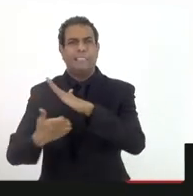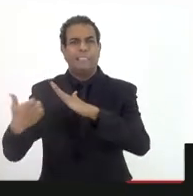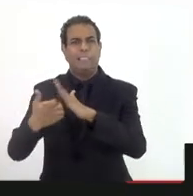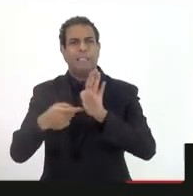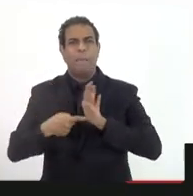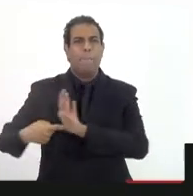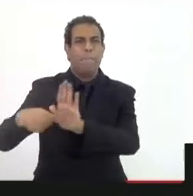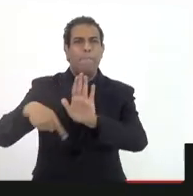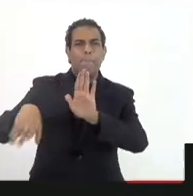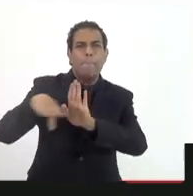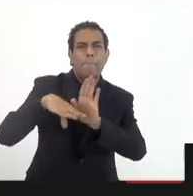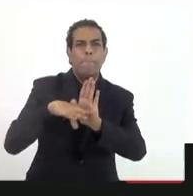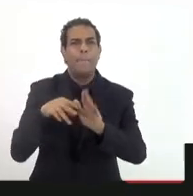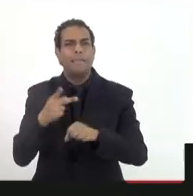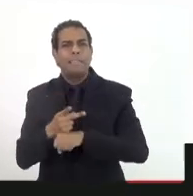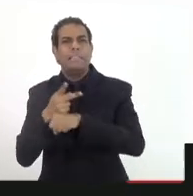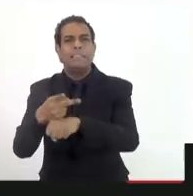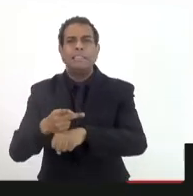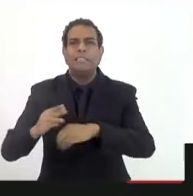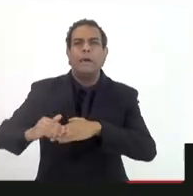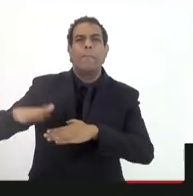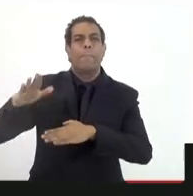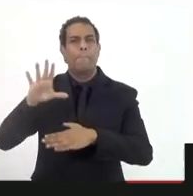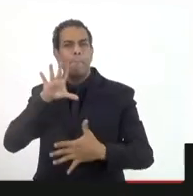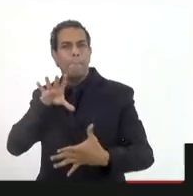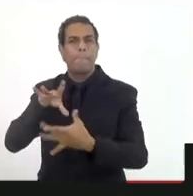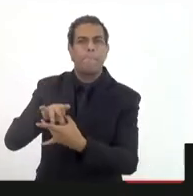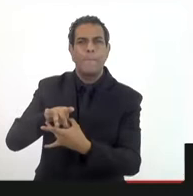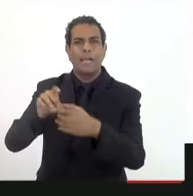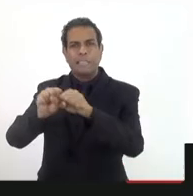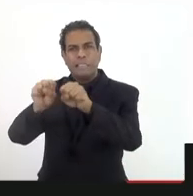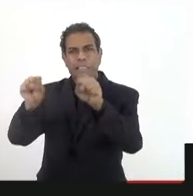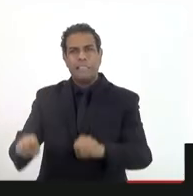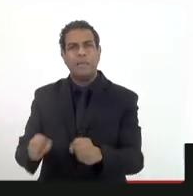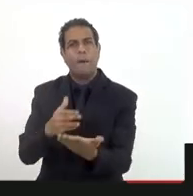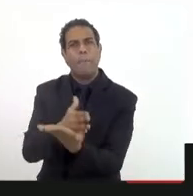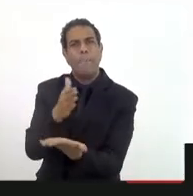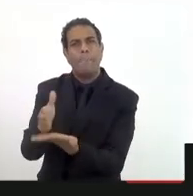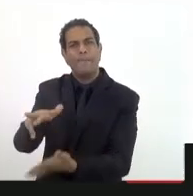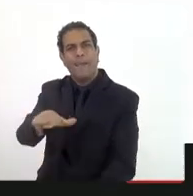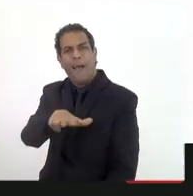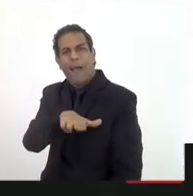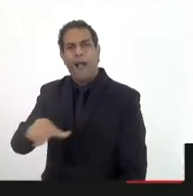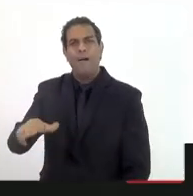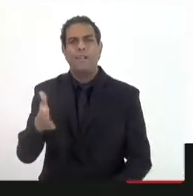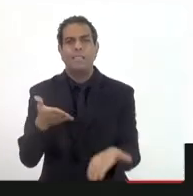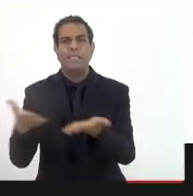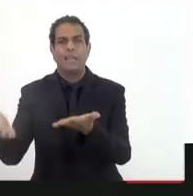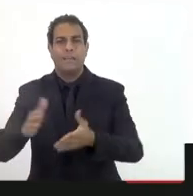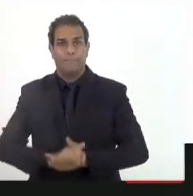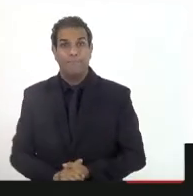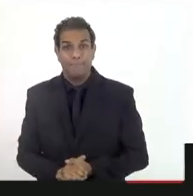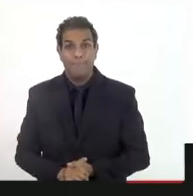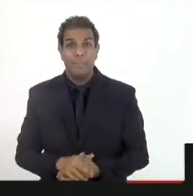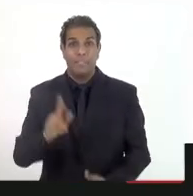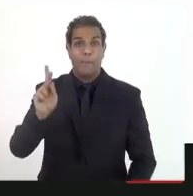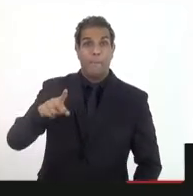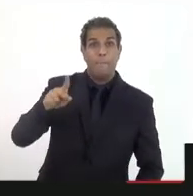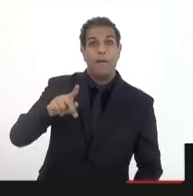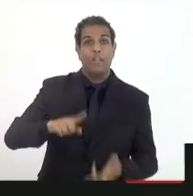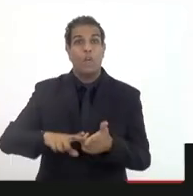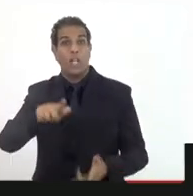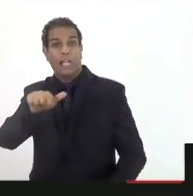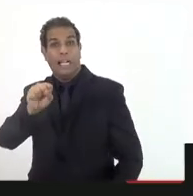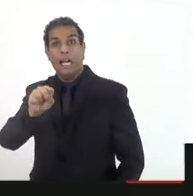mostram que a gente tem que procurar estar trabalhando com a ideia mais sistêmica, os sistemas produtivos, o completo petróleo e gás, da saúde, e